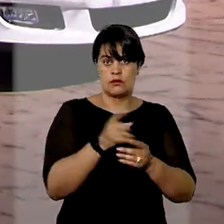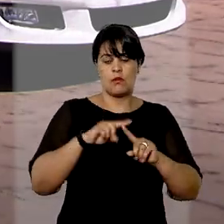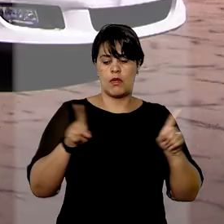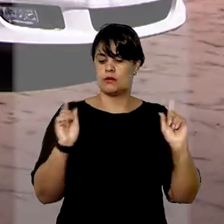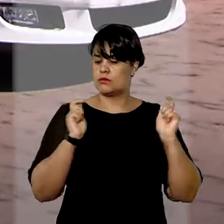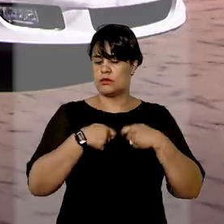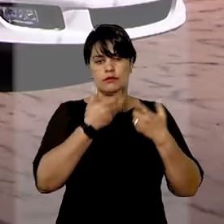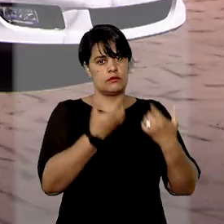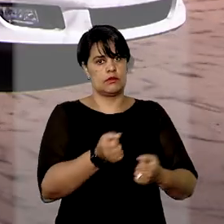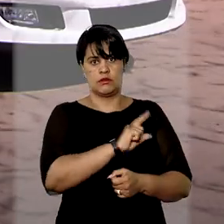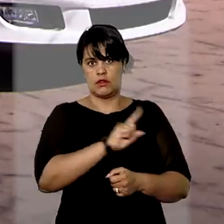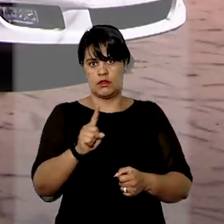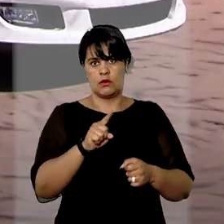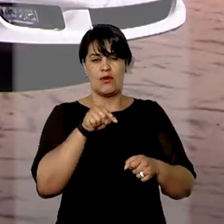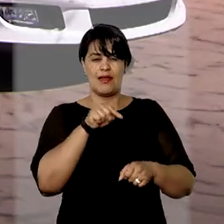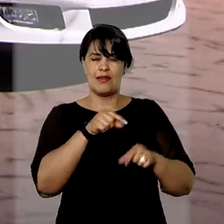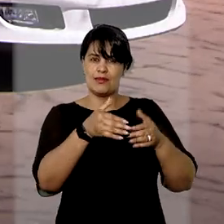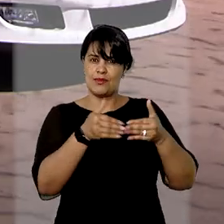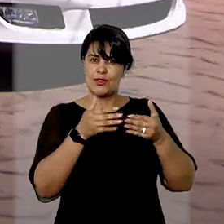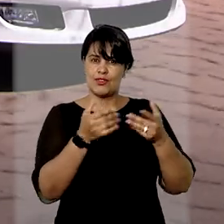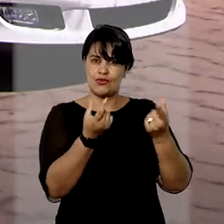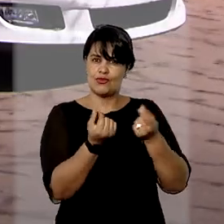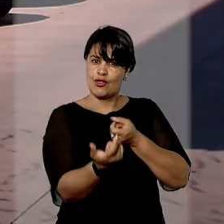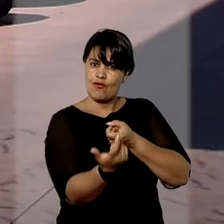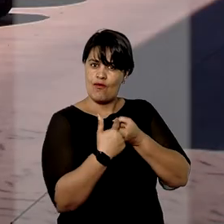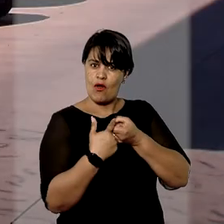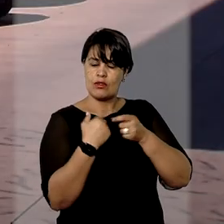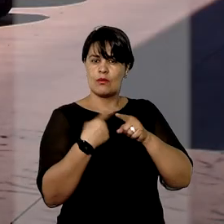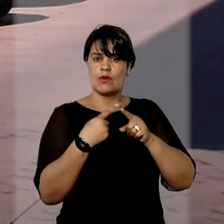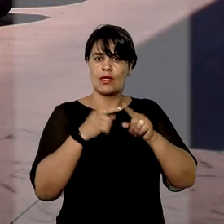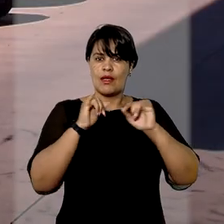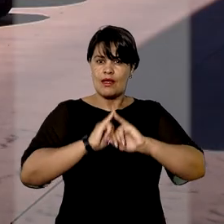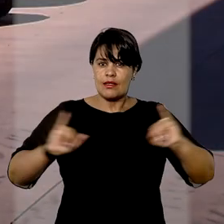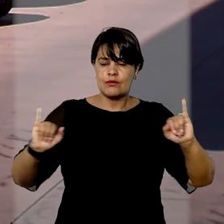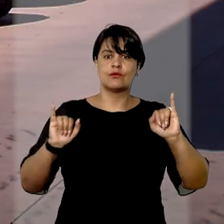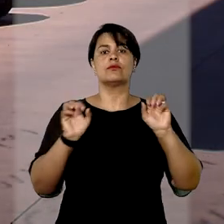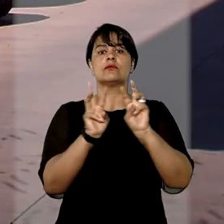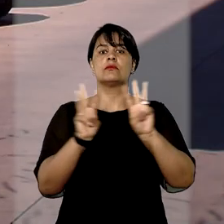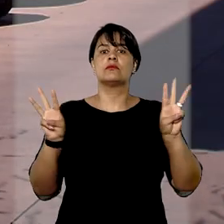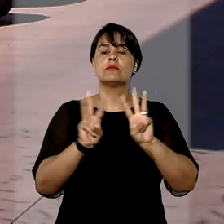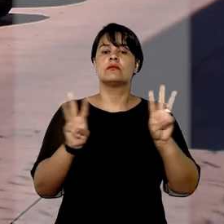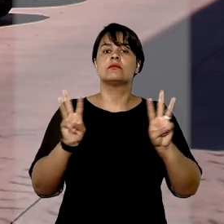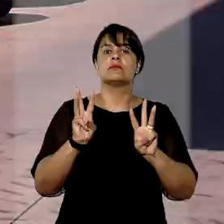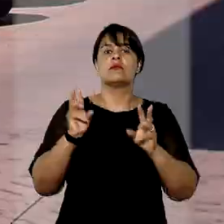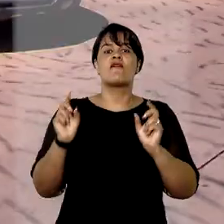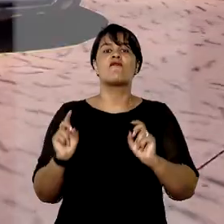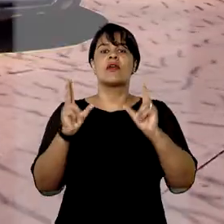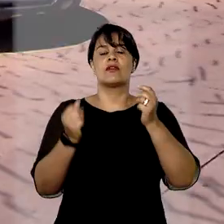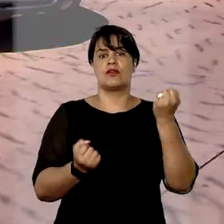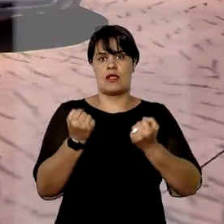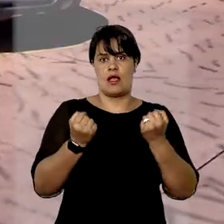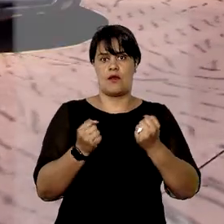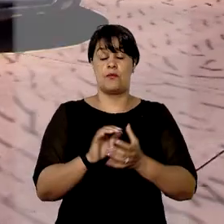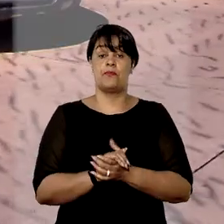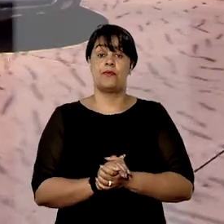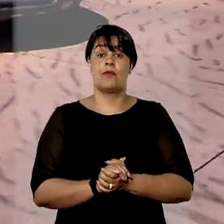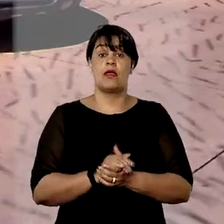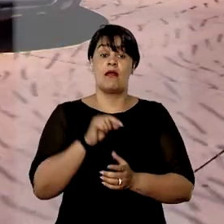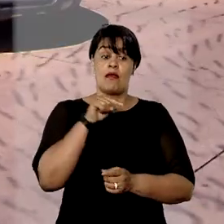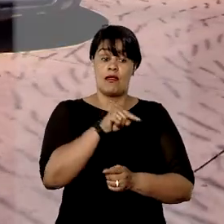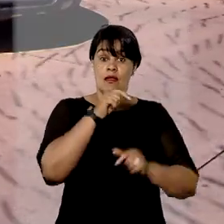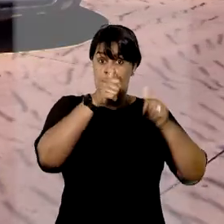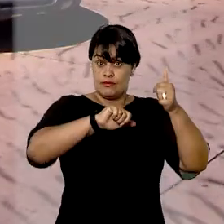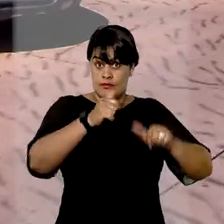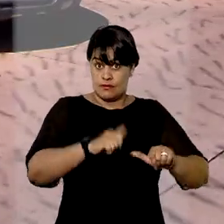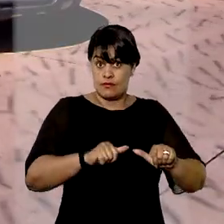restituição da quantia paga por um veículo anunciado de forma fraudulenta em site na internet. Foi considerado que, apesar